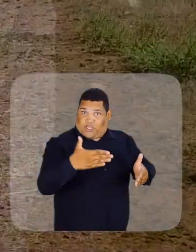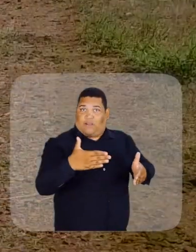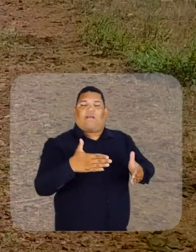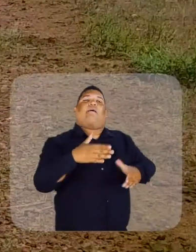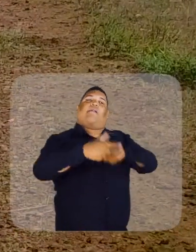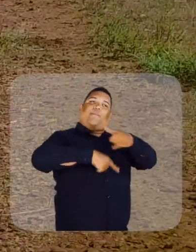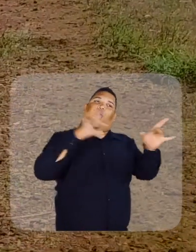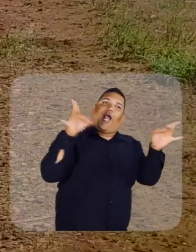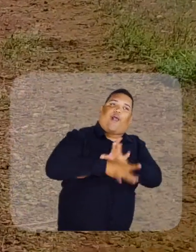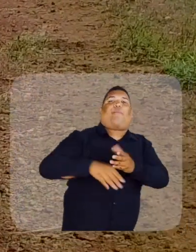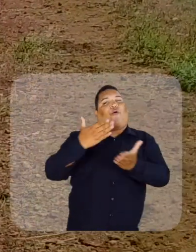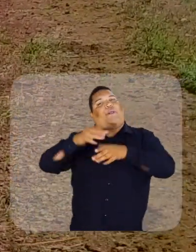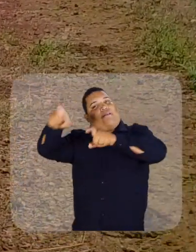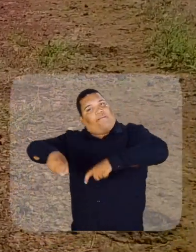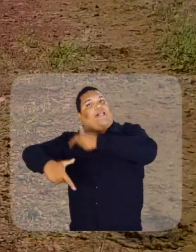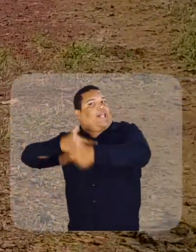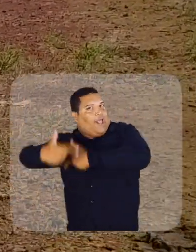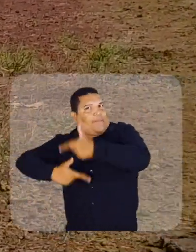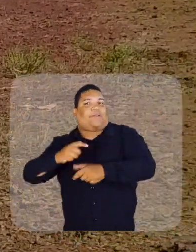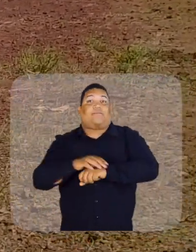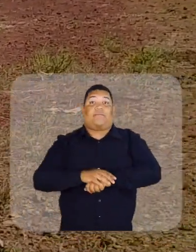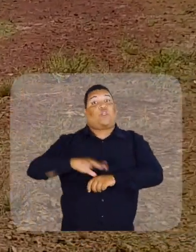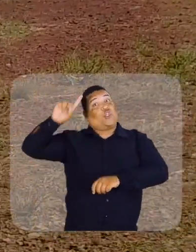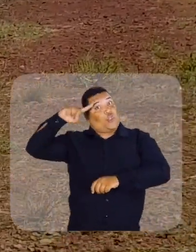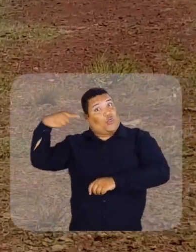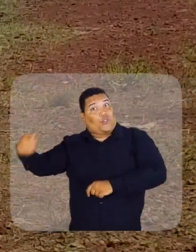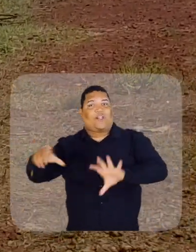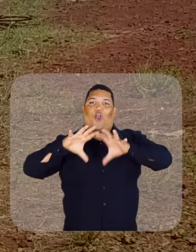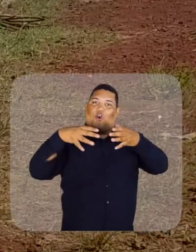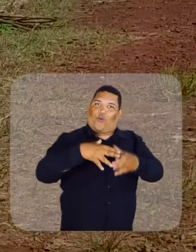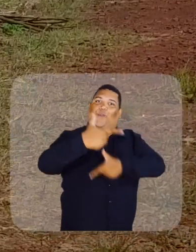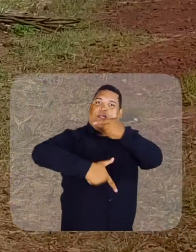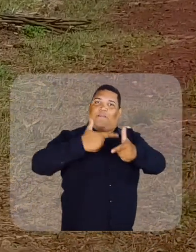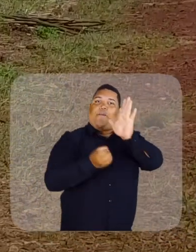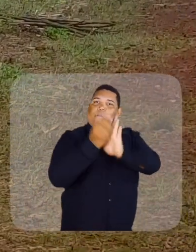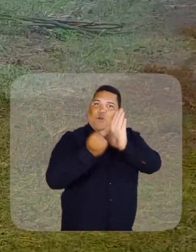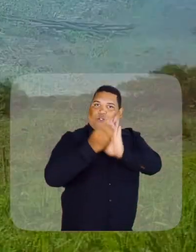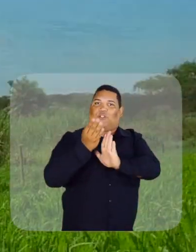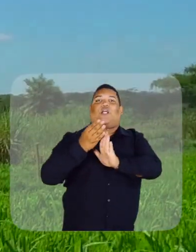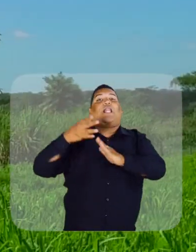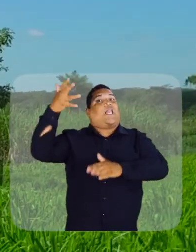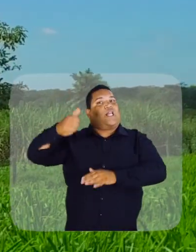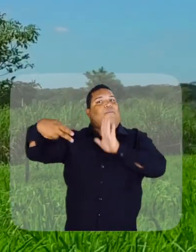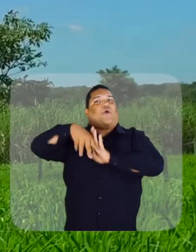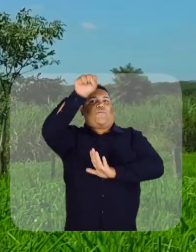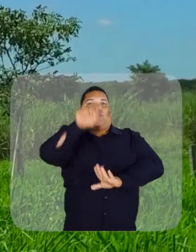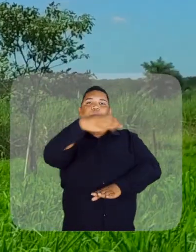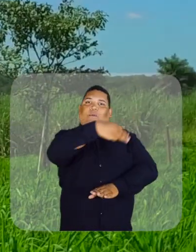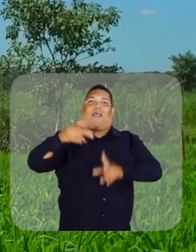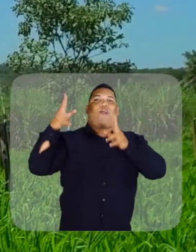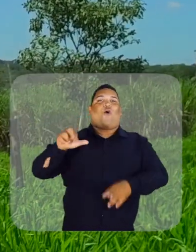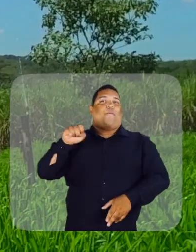peixe. Aí, depois disso aí, vou para a roça. O dia a dia da maioria dos produtores de leite do sul do